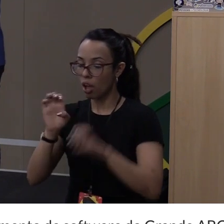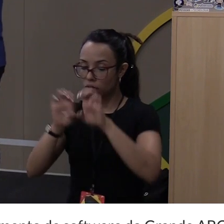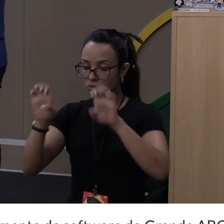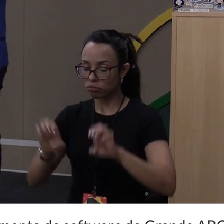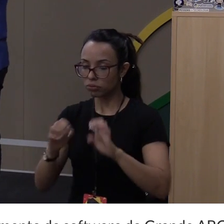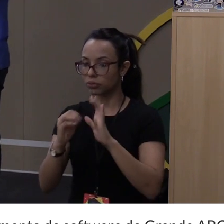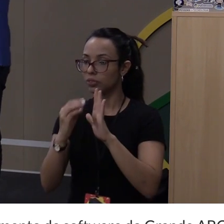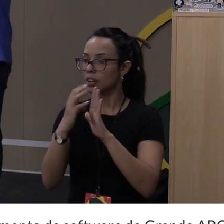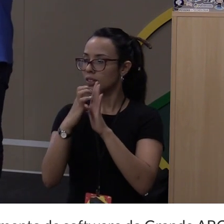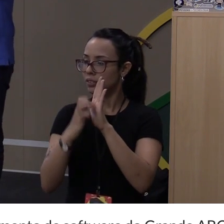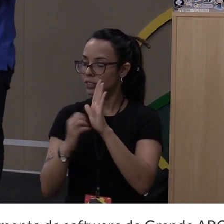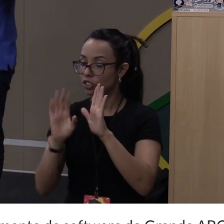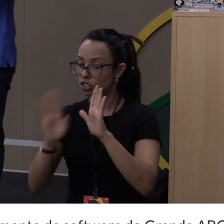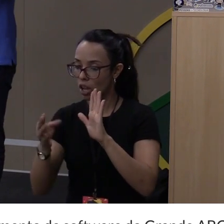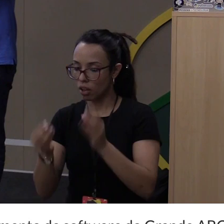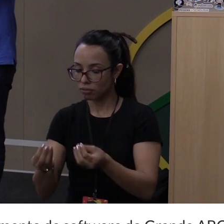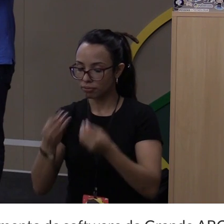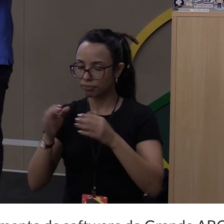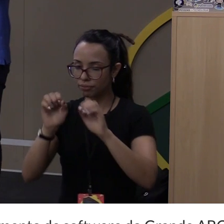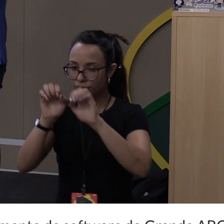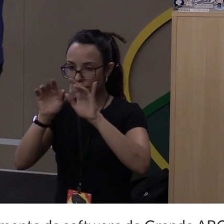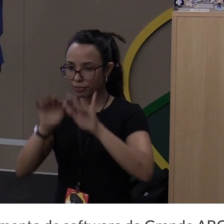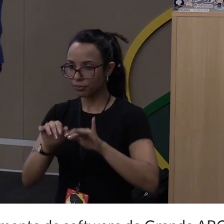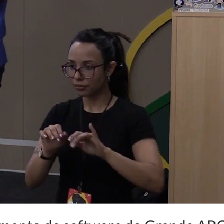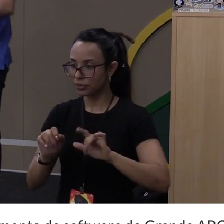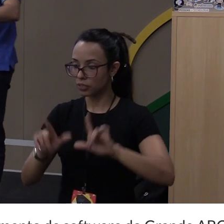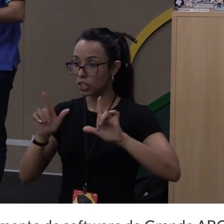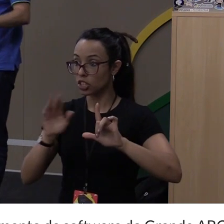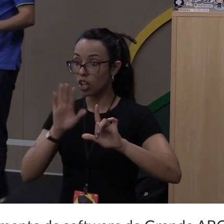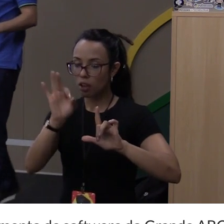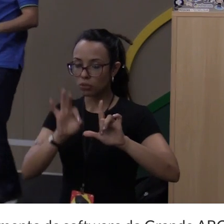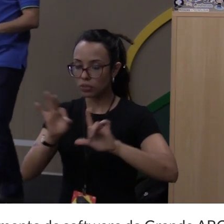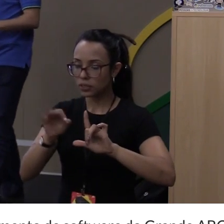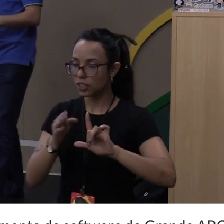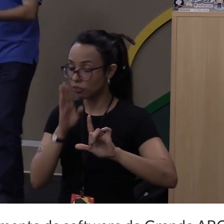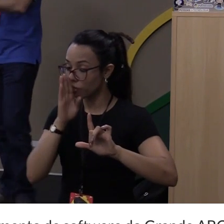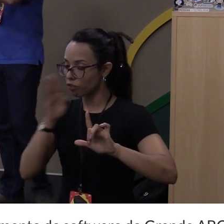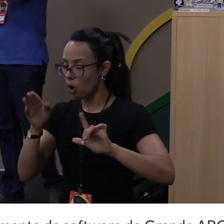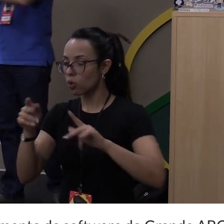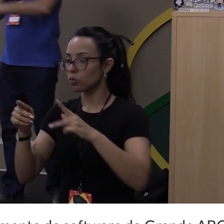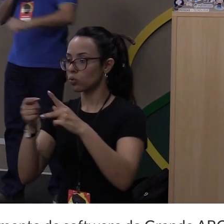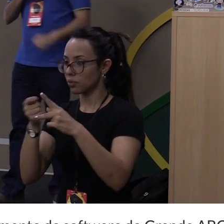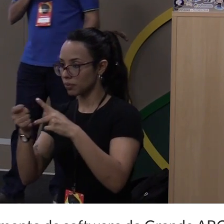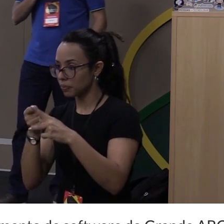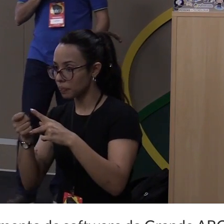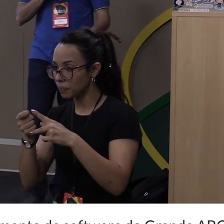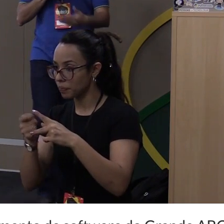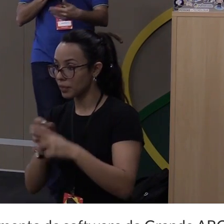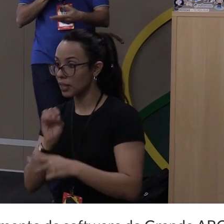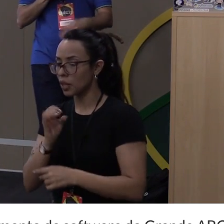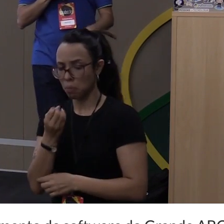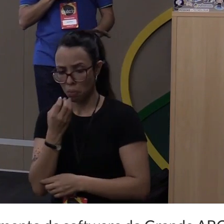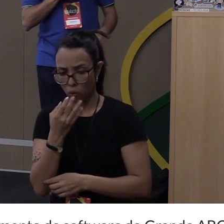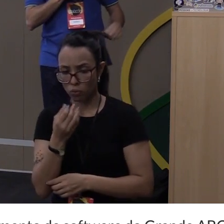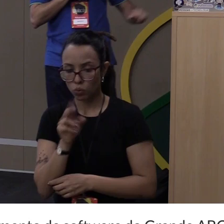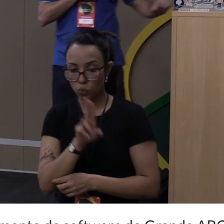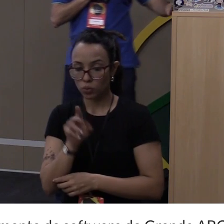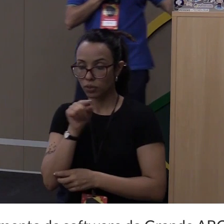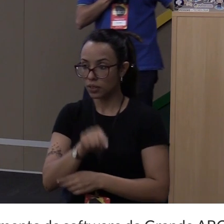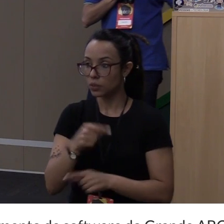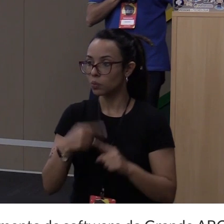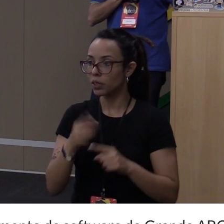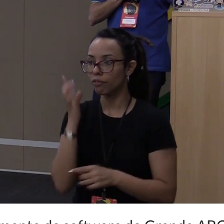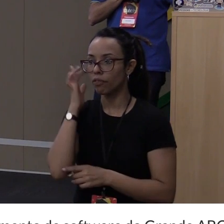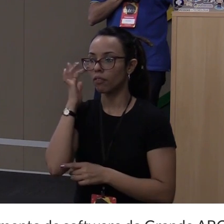Porque eles vêm estruturados para o JavaScript processar eles e colocar dentro da página. Então, às vezes é até bom você utilizar isso, facilita até um pouco a sua vida.